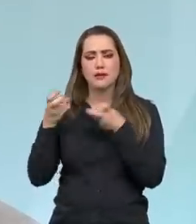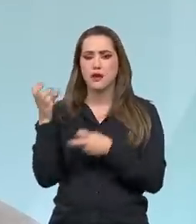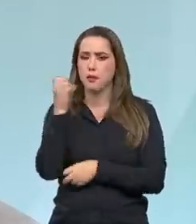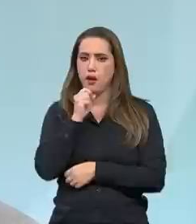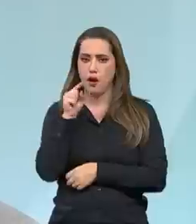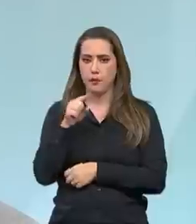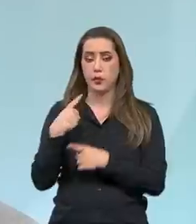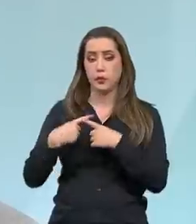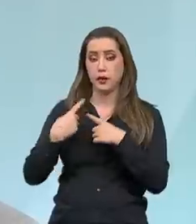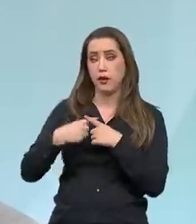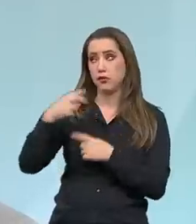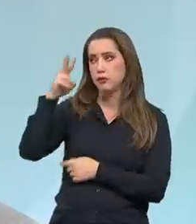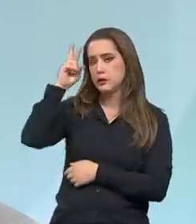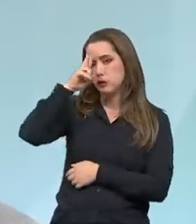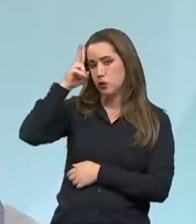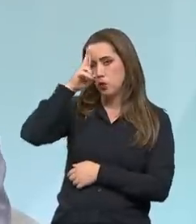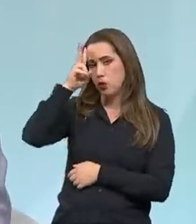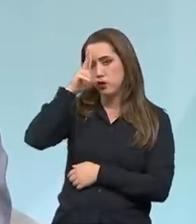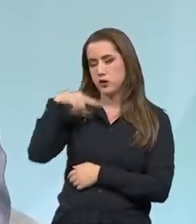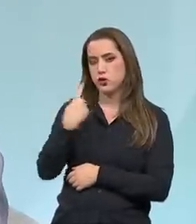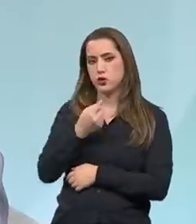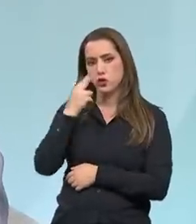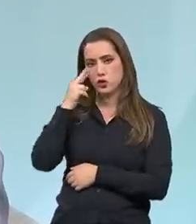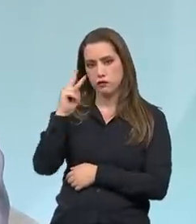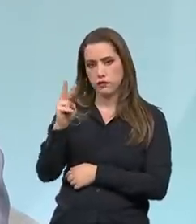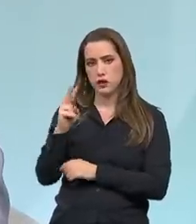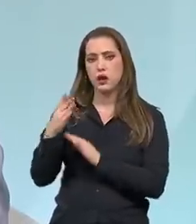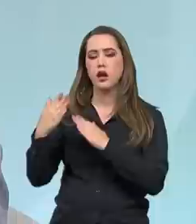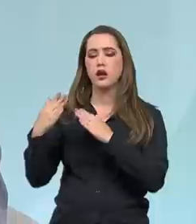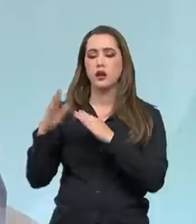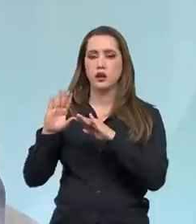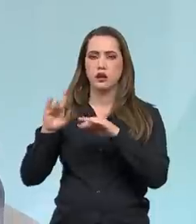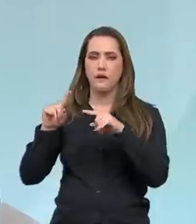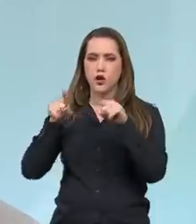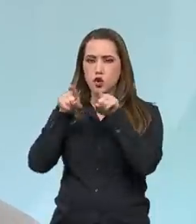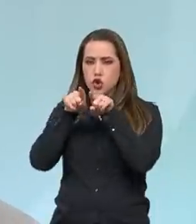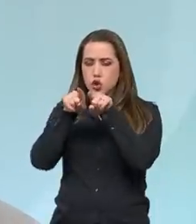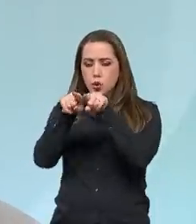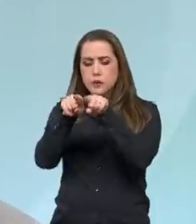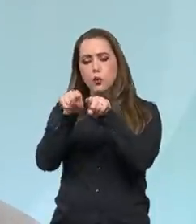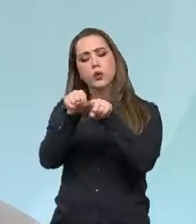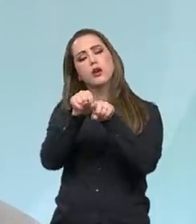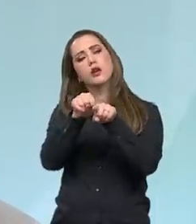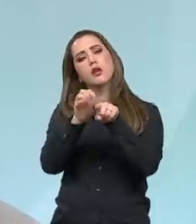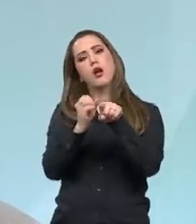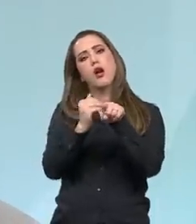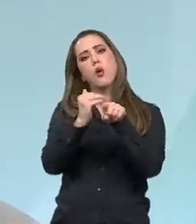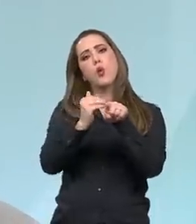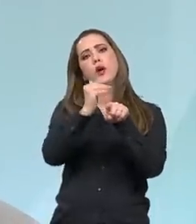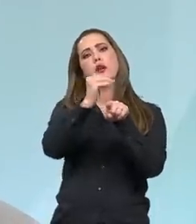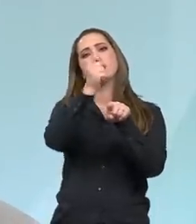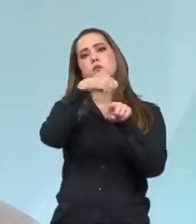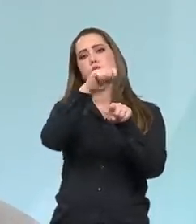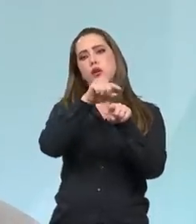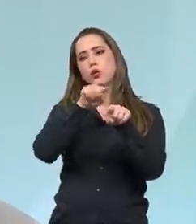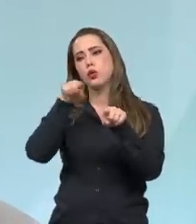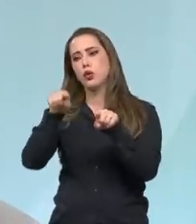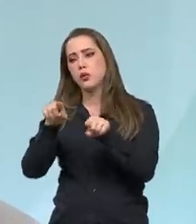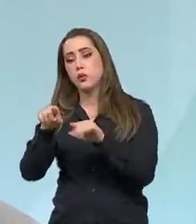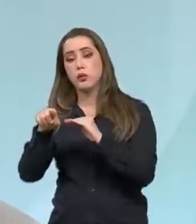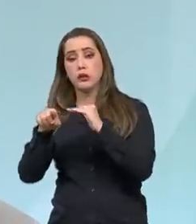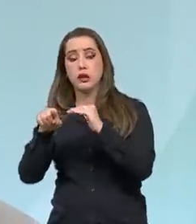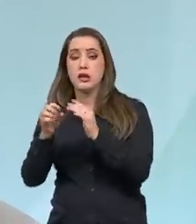Historicamente, você tem uma relação entre crescimento econômico e emprego. Só que as reformas que foram